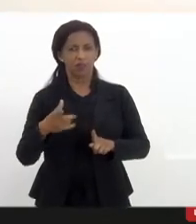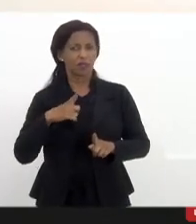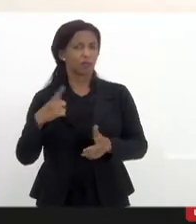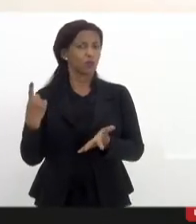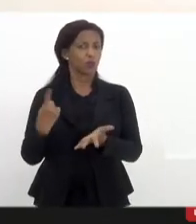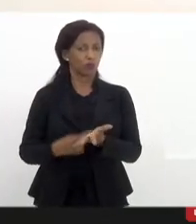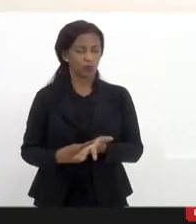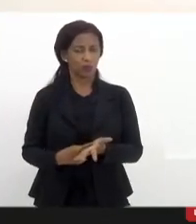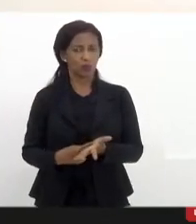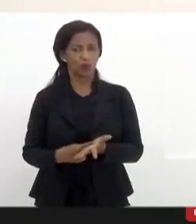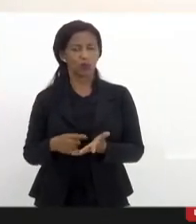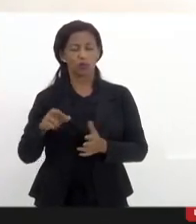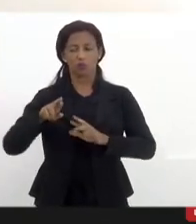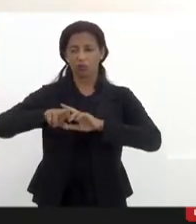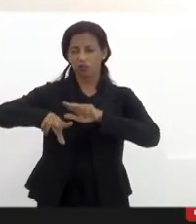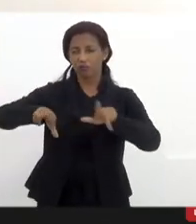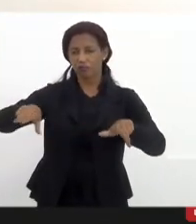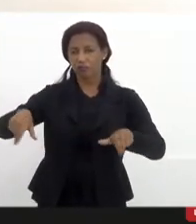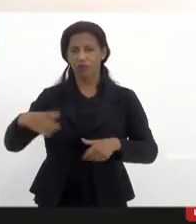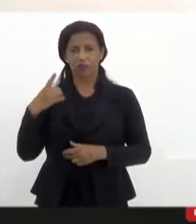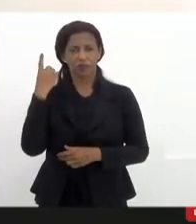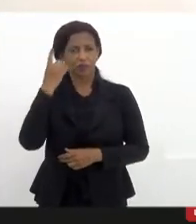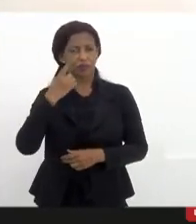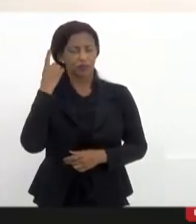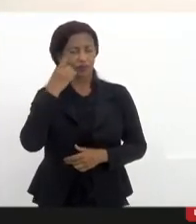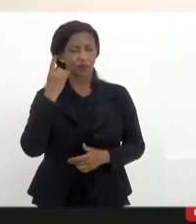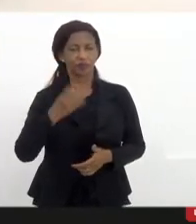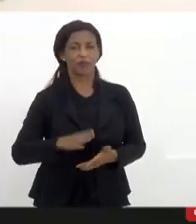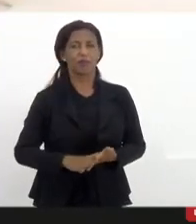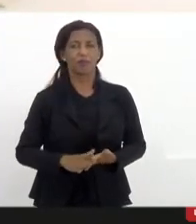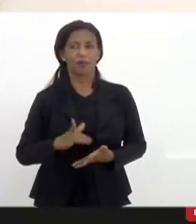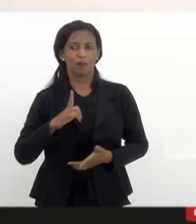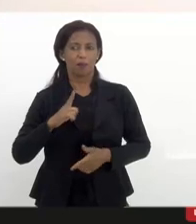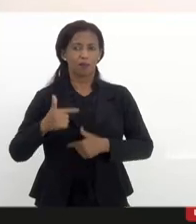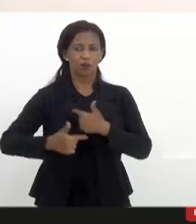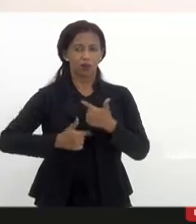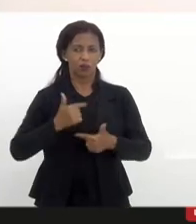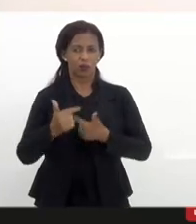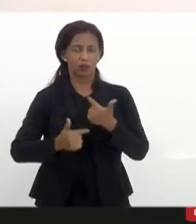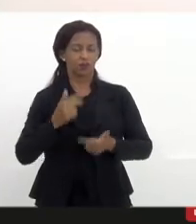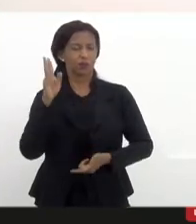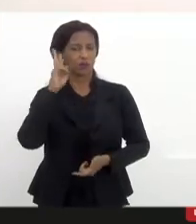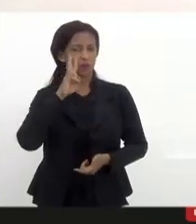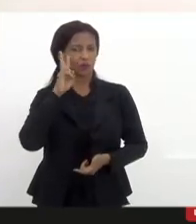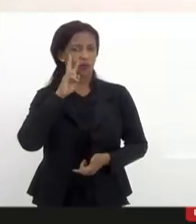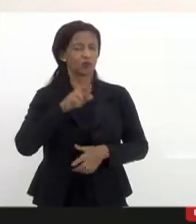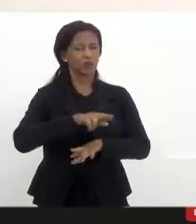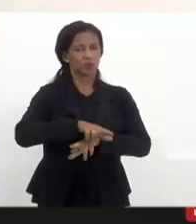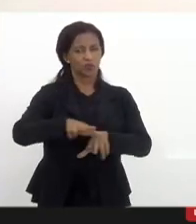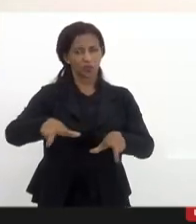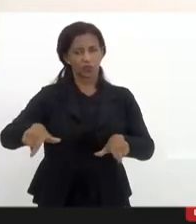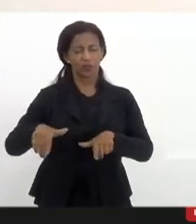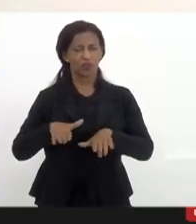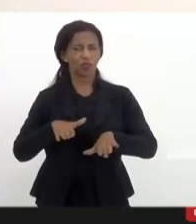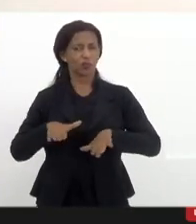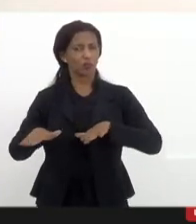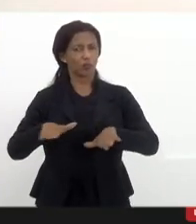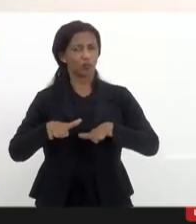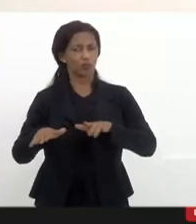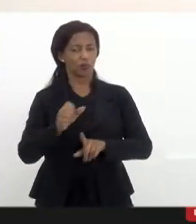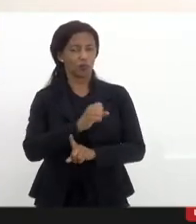compromisso não só de diversos parlamentares, mas a luta histórica de diversos movimentos sociais